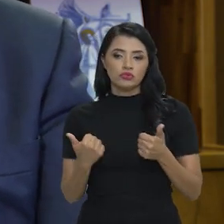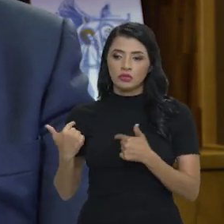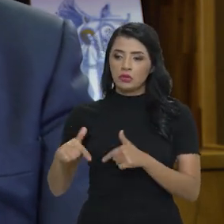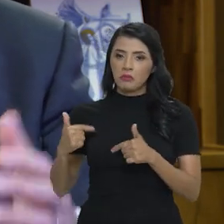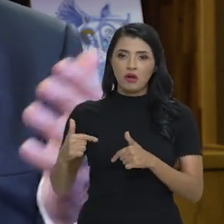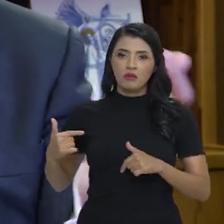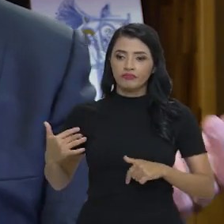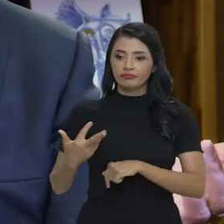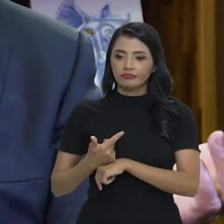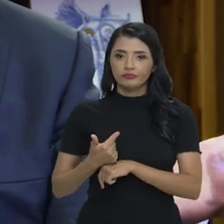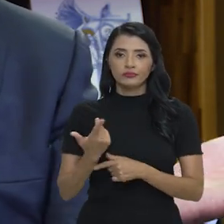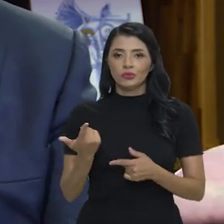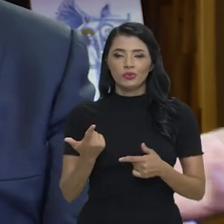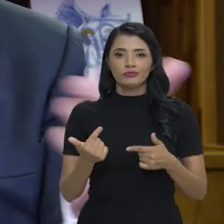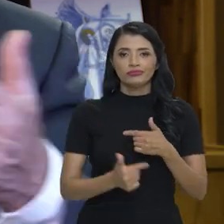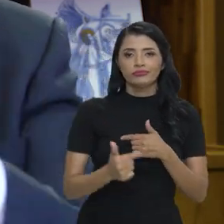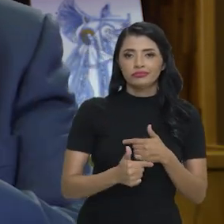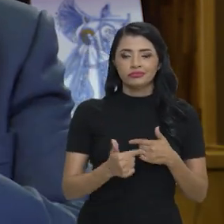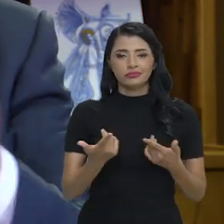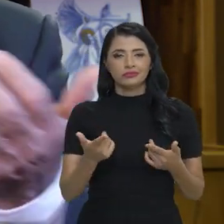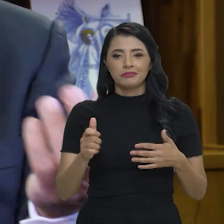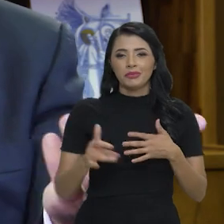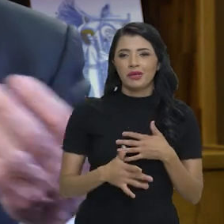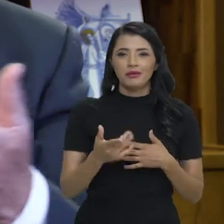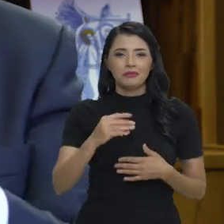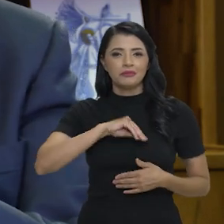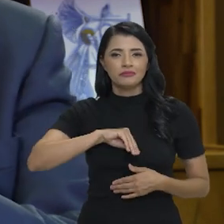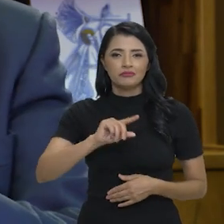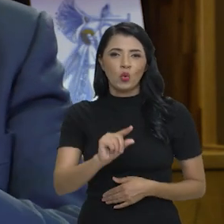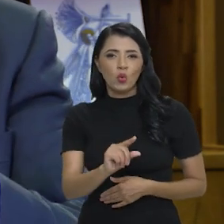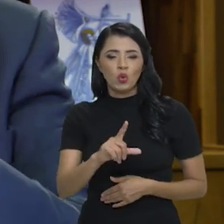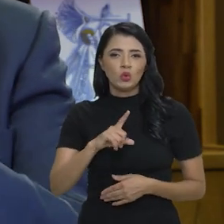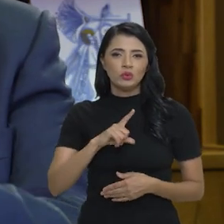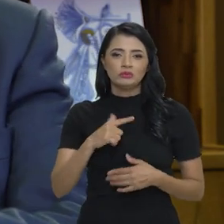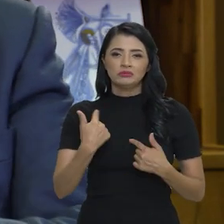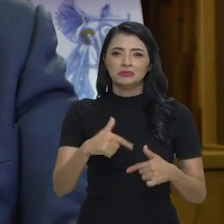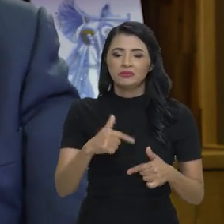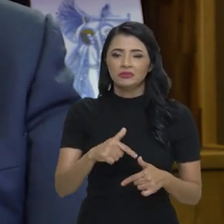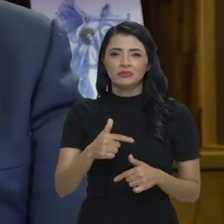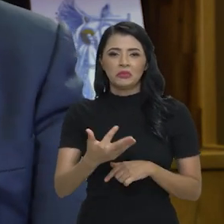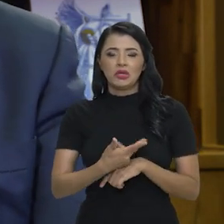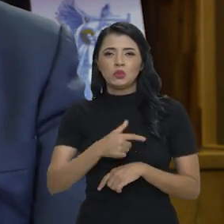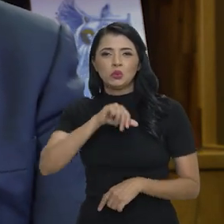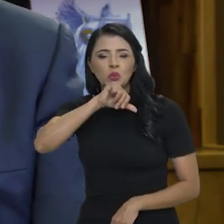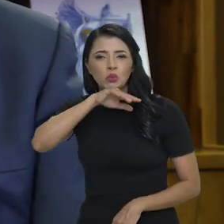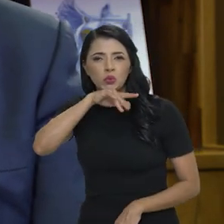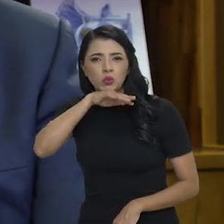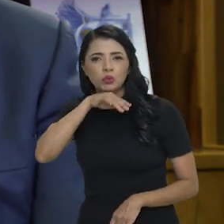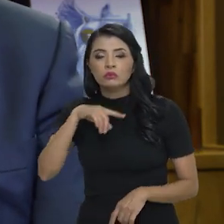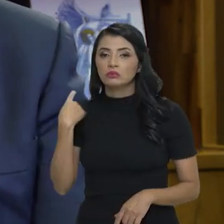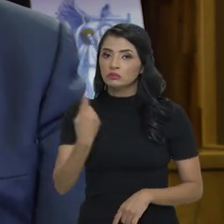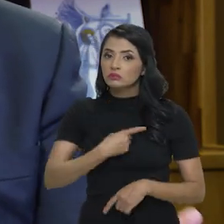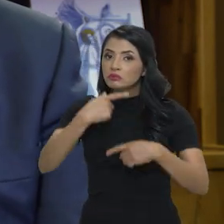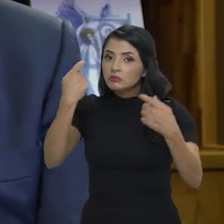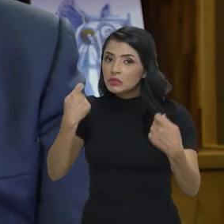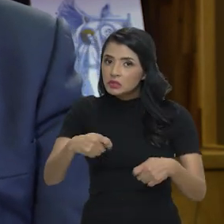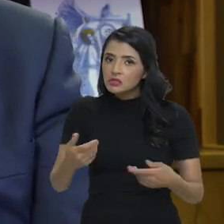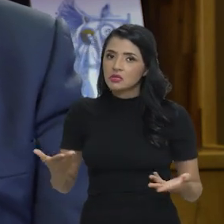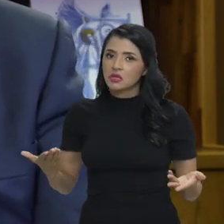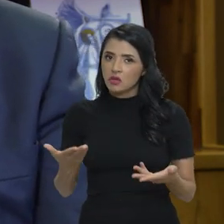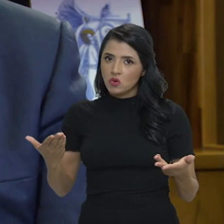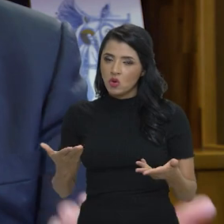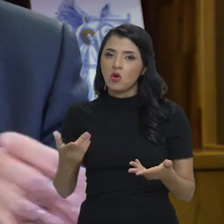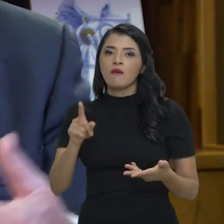de emprego de qualidade por subemprego, por emprego de baixa remuneração, emprego de má qualidade. Então, o que nós